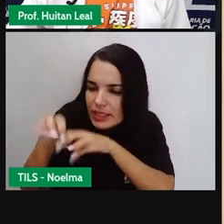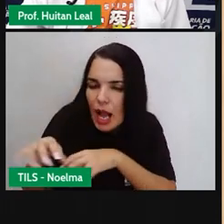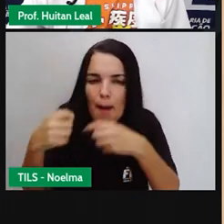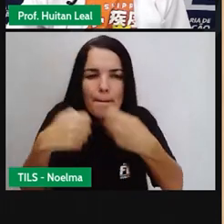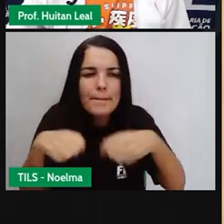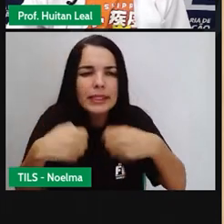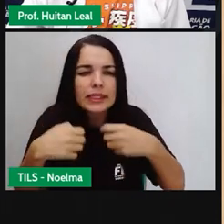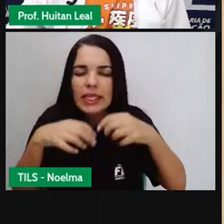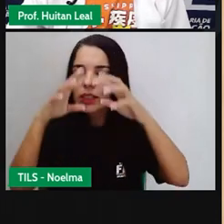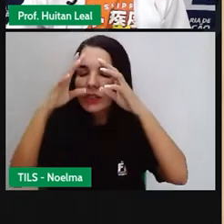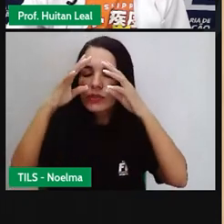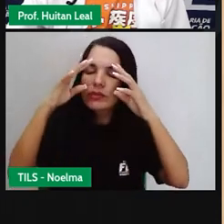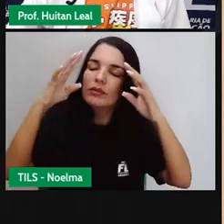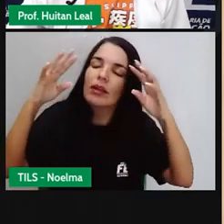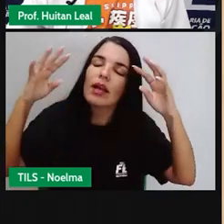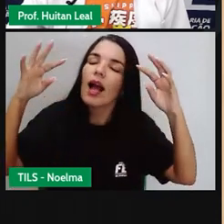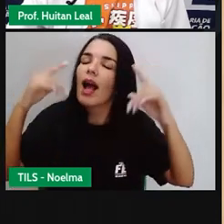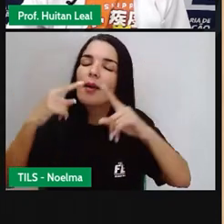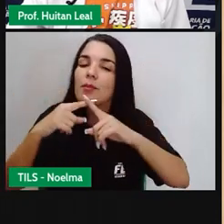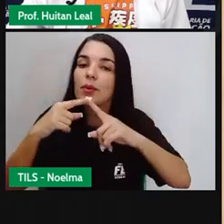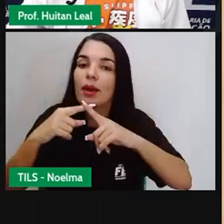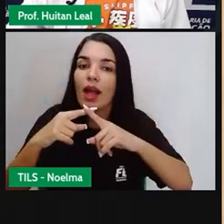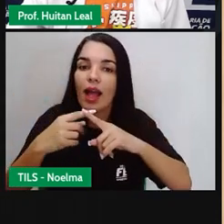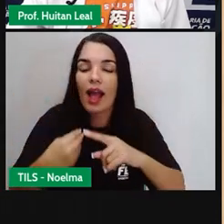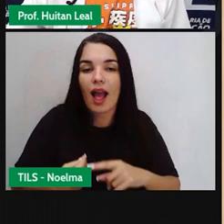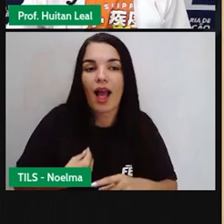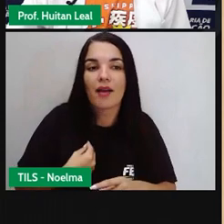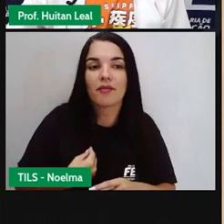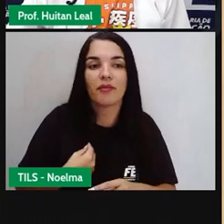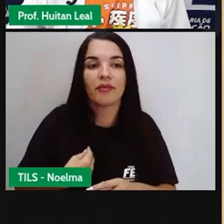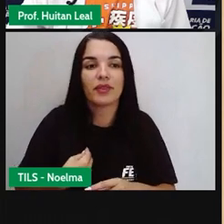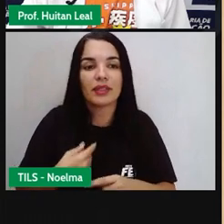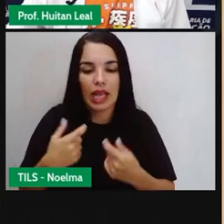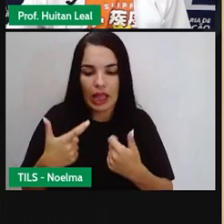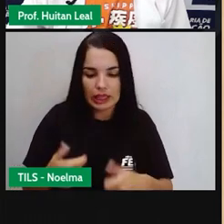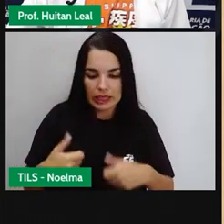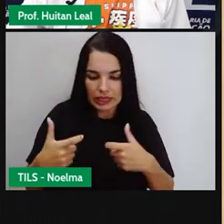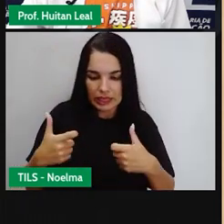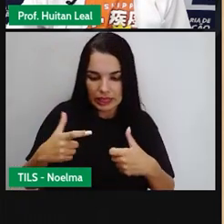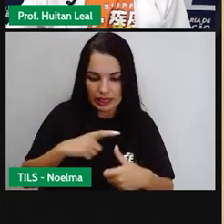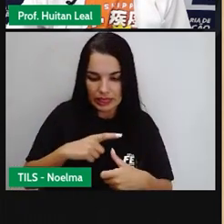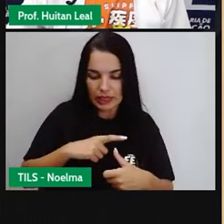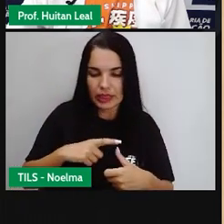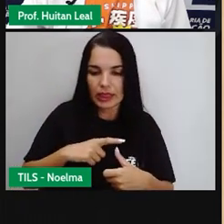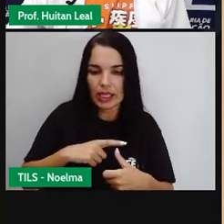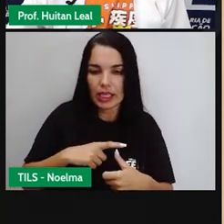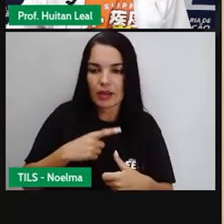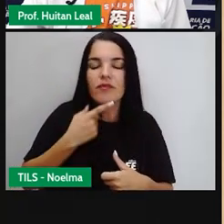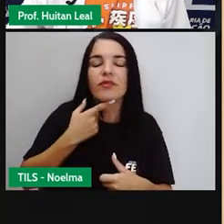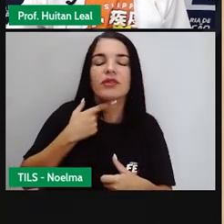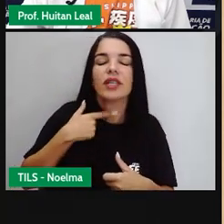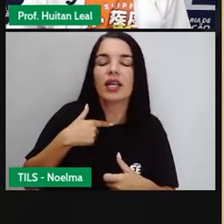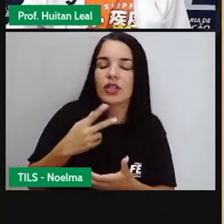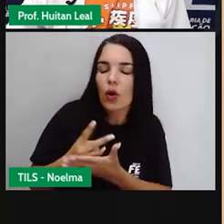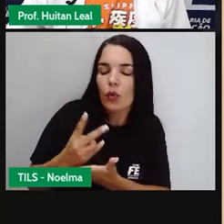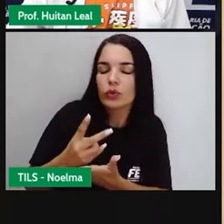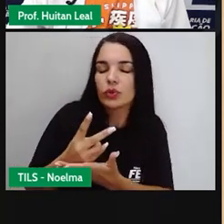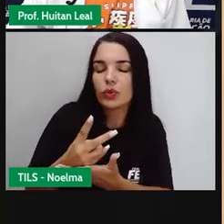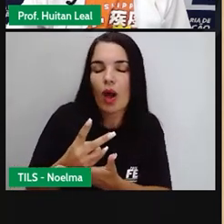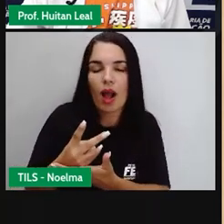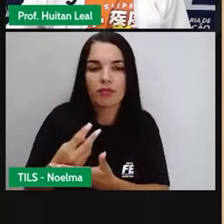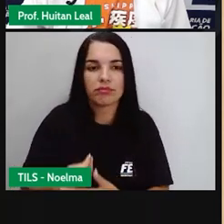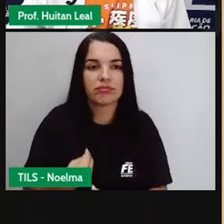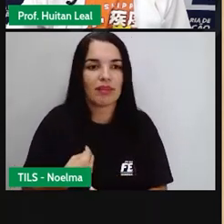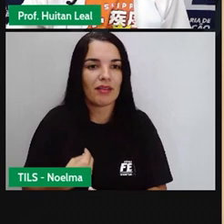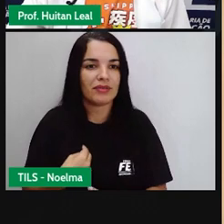grandes mistérios da vida. Aqui, talvez pela primeira vez no Brasil, a cultura indígena é apresentada do ponto de